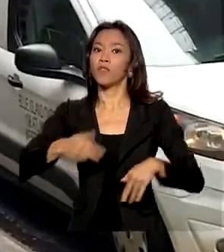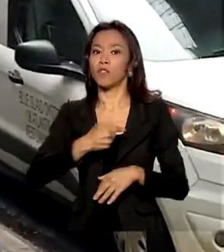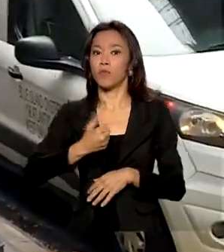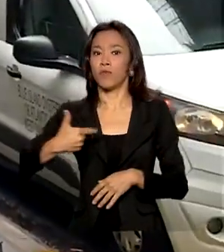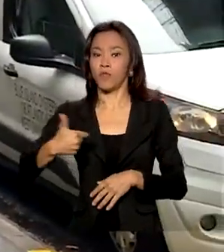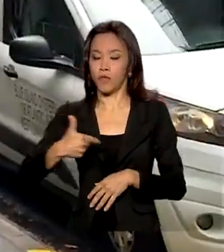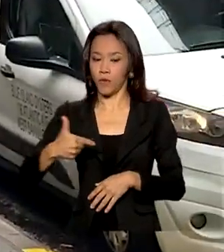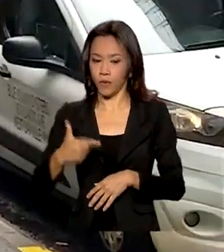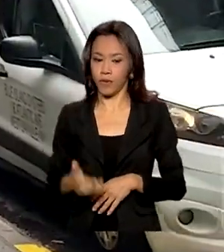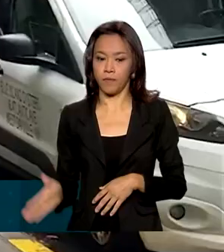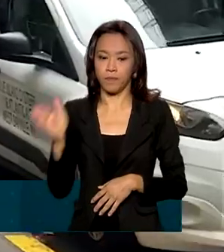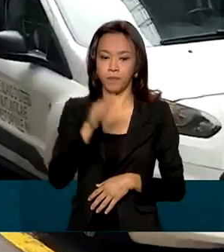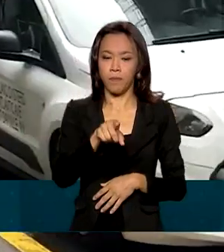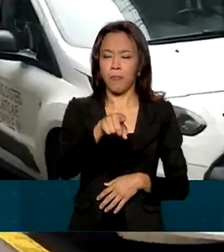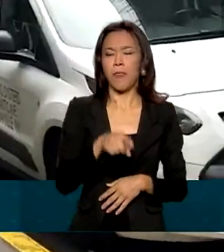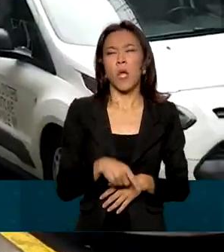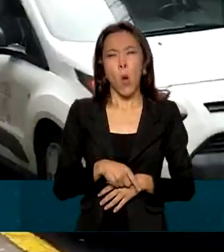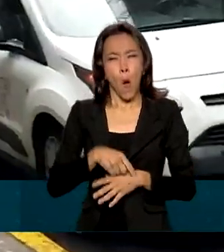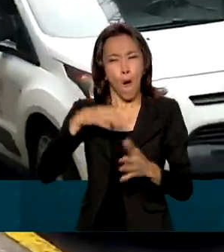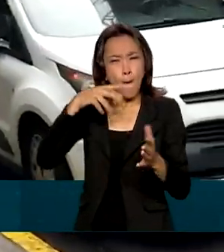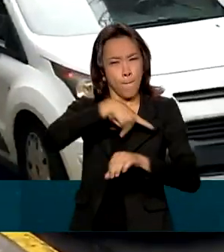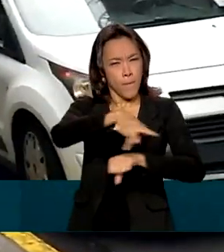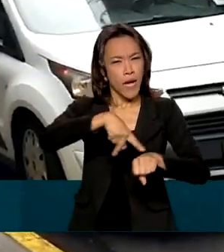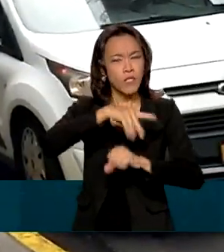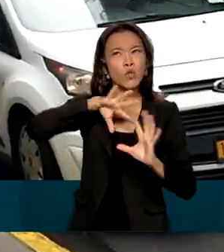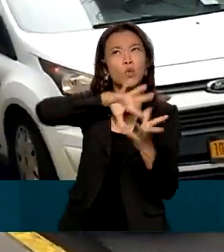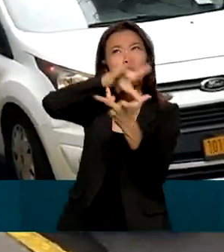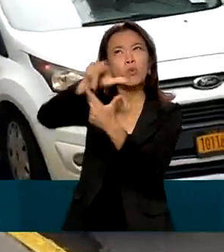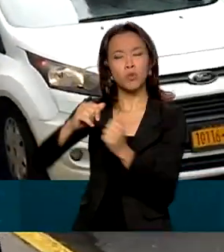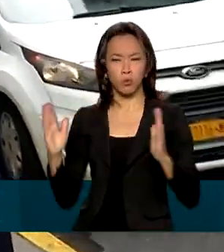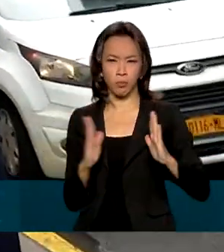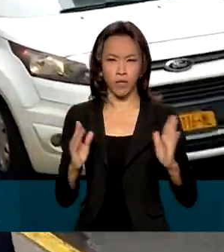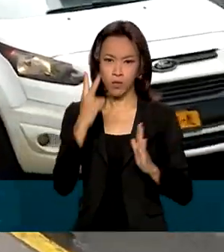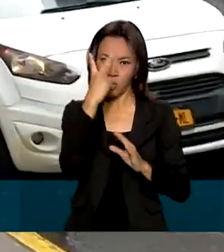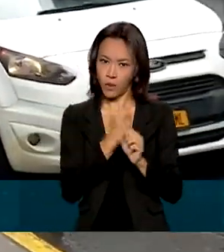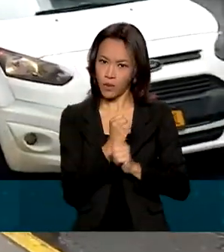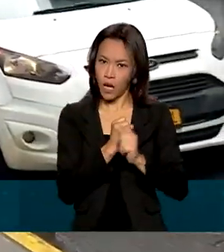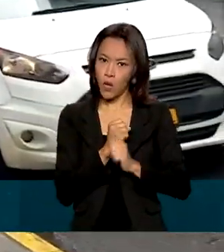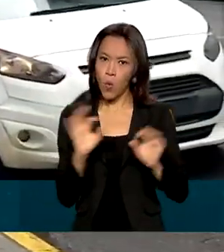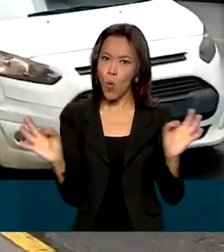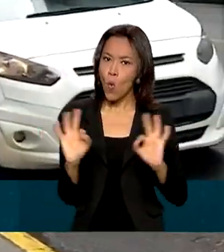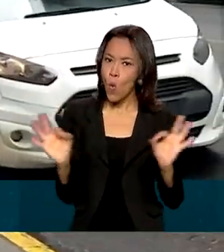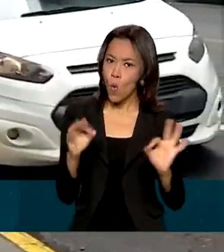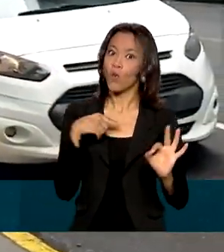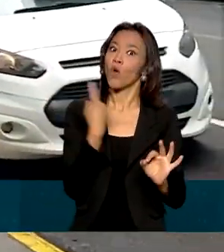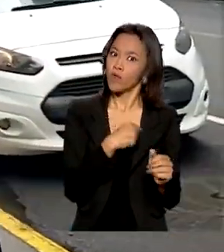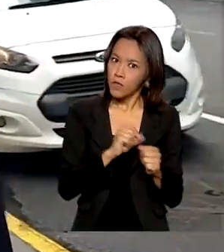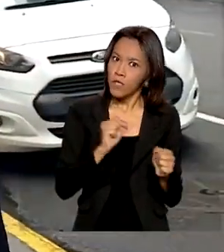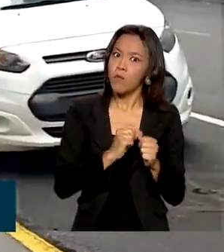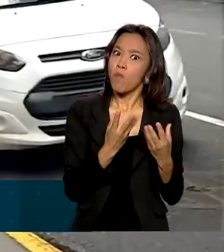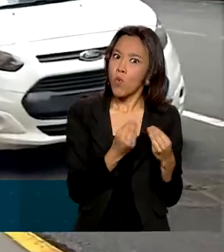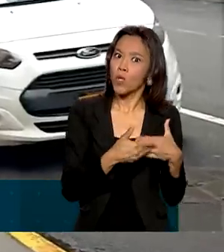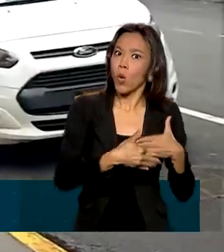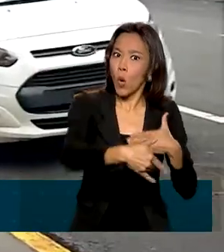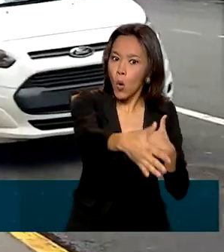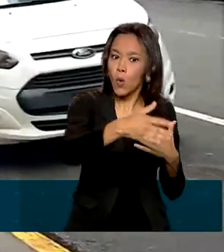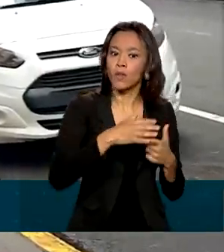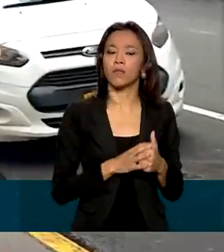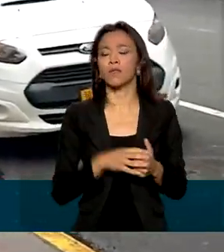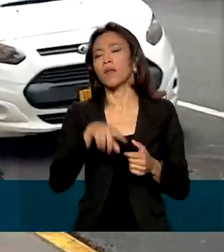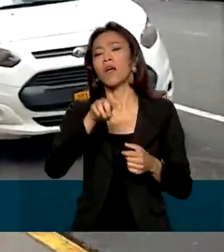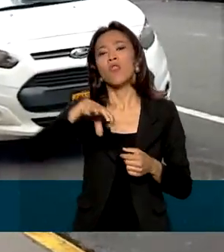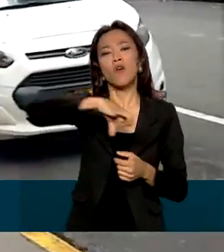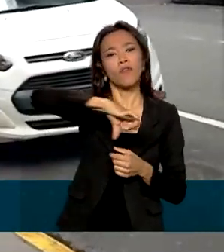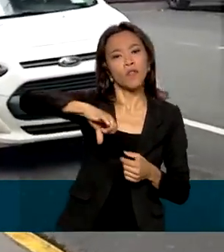Nenhum país do mundo, em dois anos e meio, fez o que nós fizemos. Foram 34 aeroportos concedidos, 29 arrendamentos portuários,